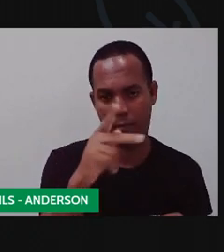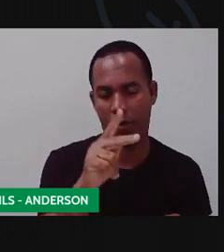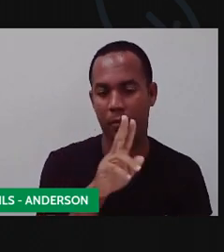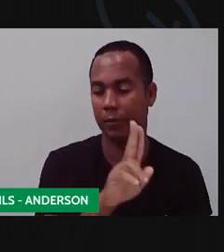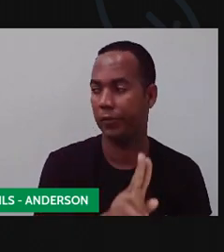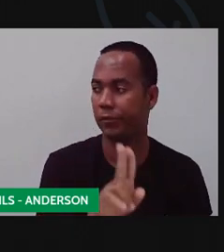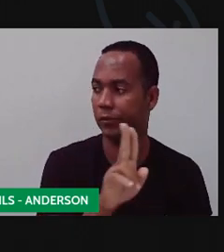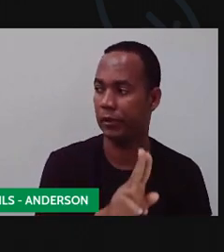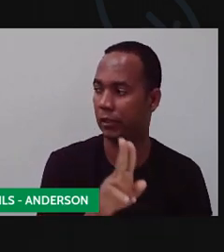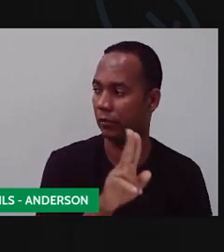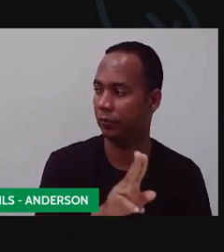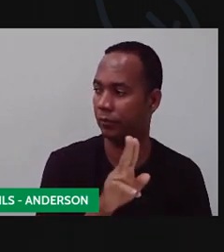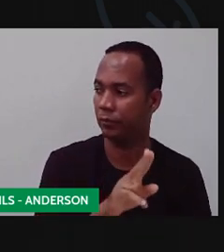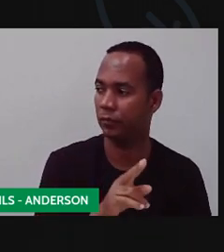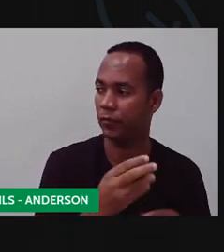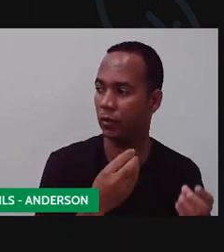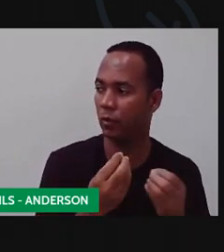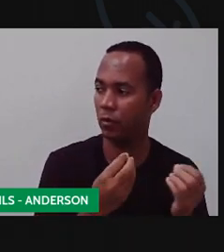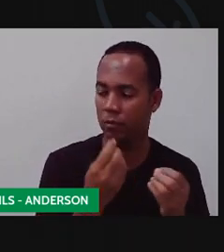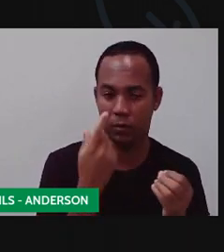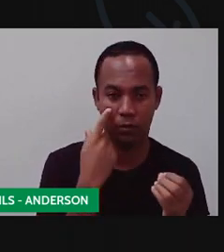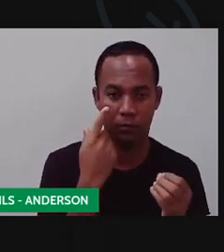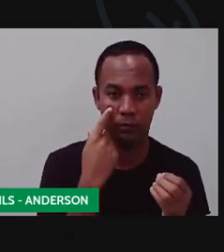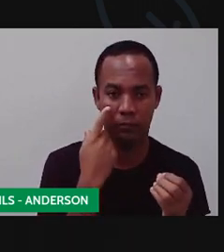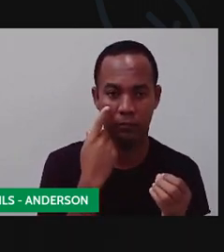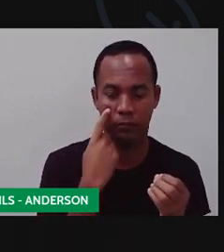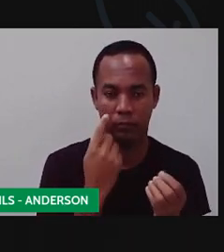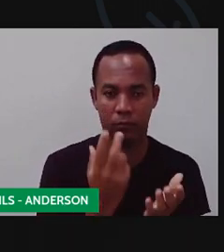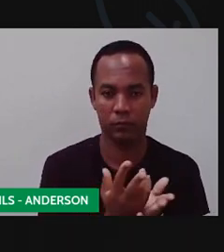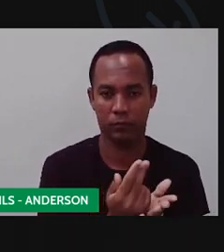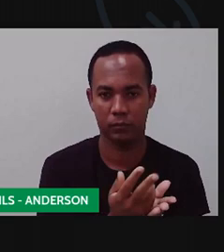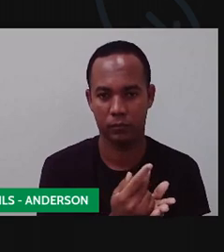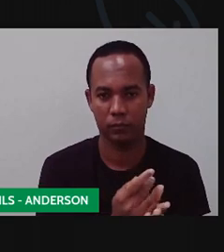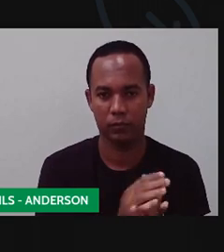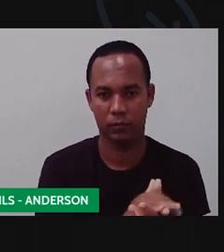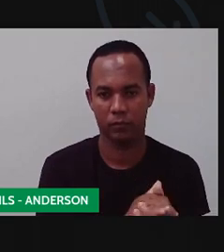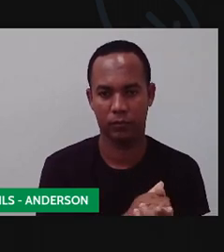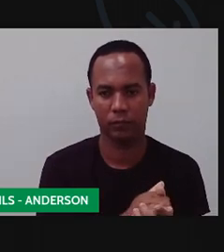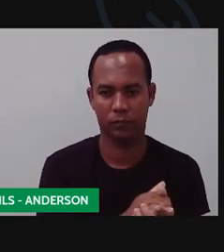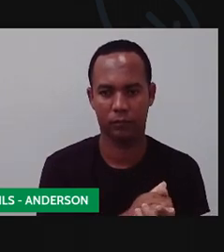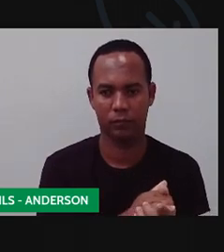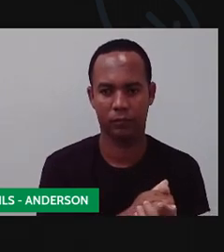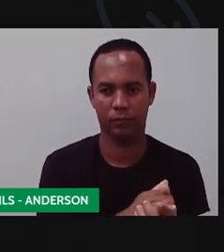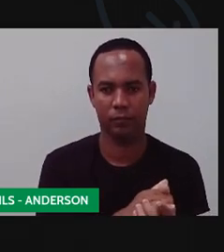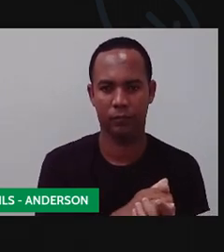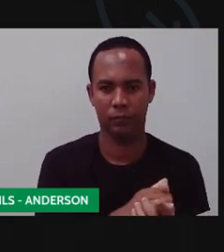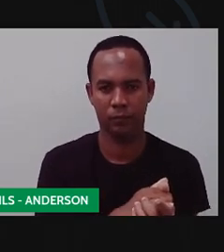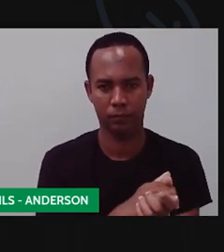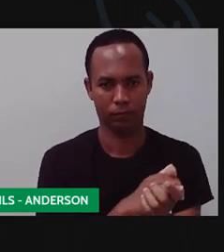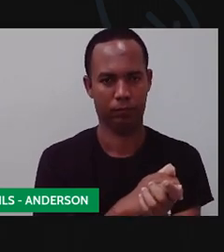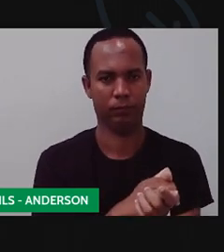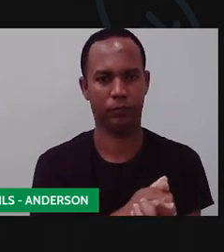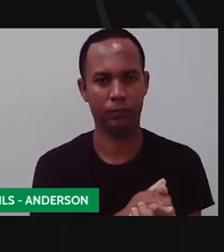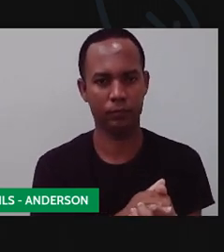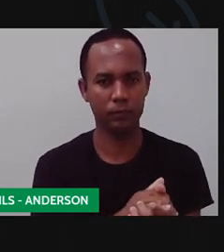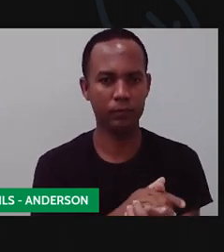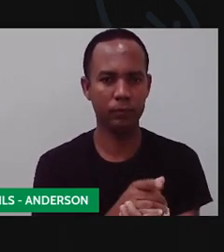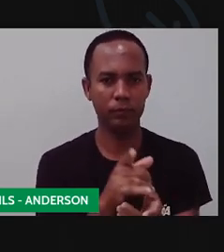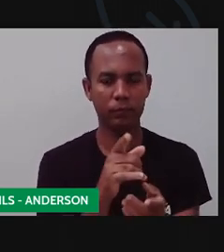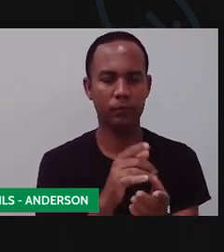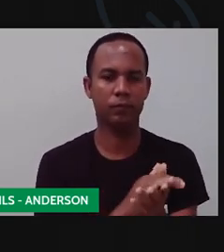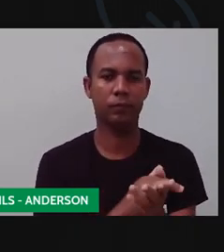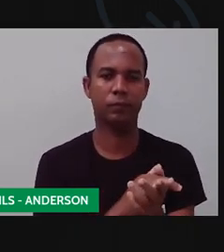Para ficar bem na pegada do que apareceu aí na imagem de vocês. E os retalhos, né? Que são retalhos, na verdade, que a Pró tinha em casa.